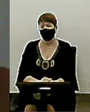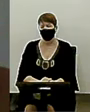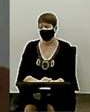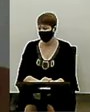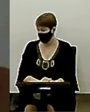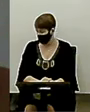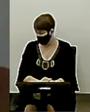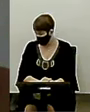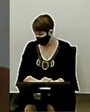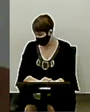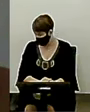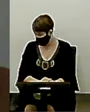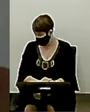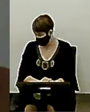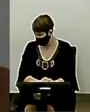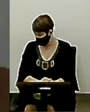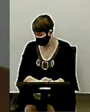feliz.